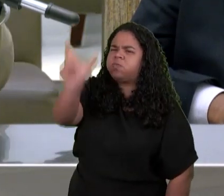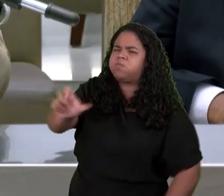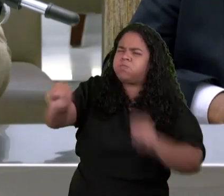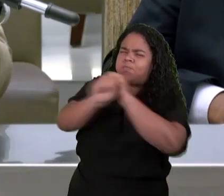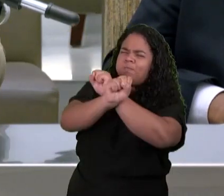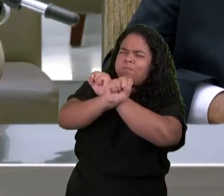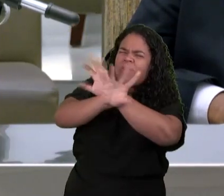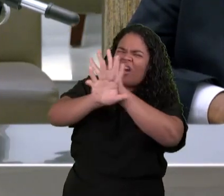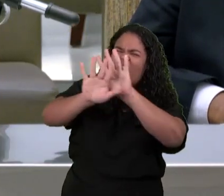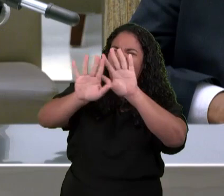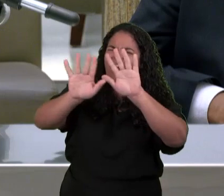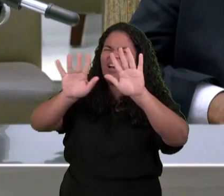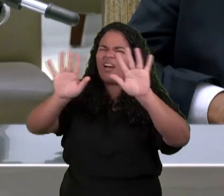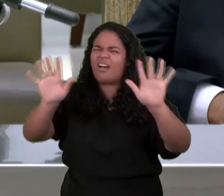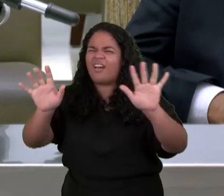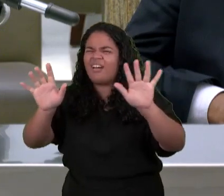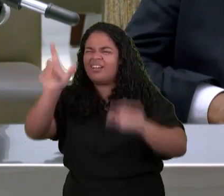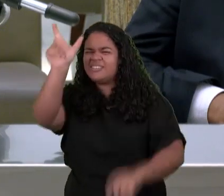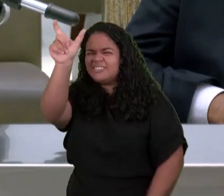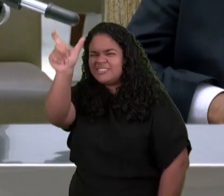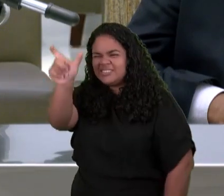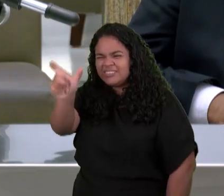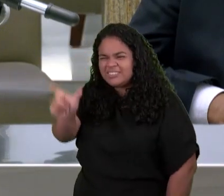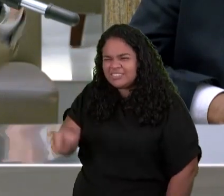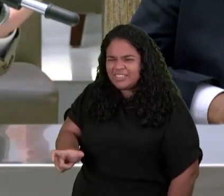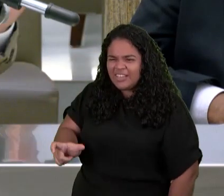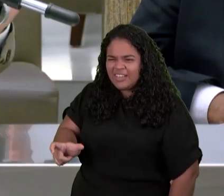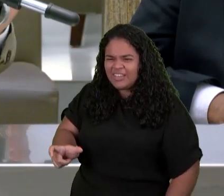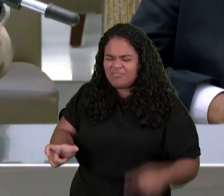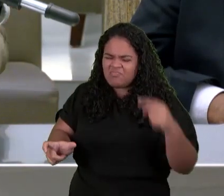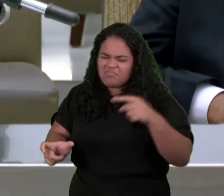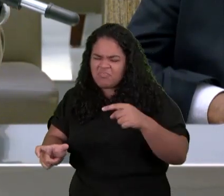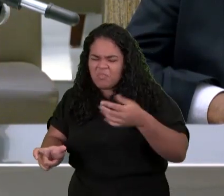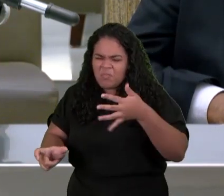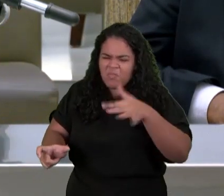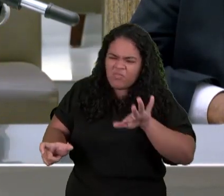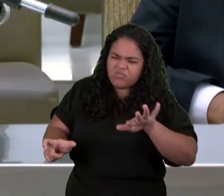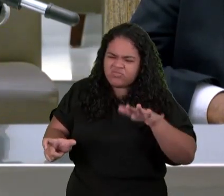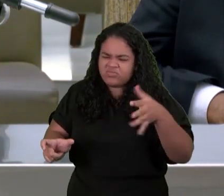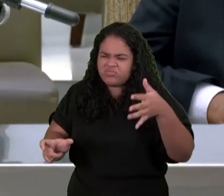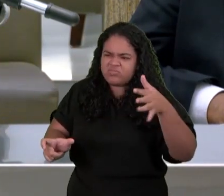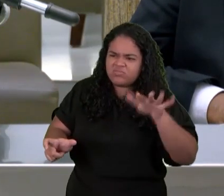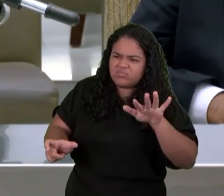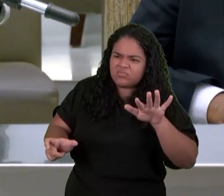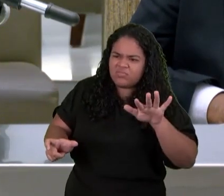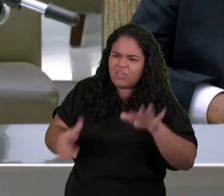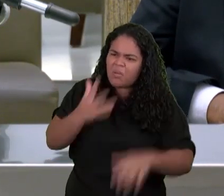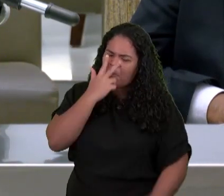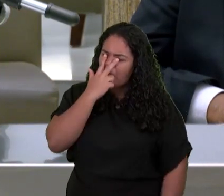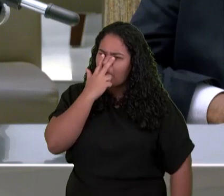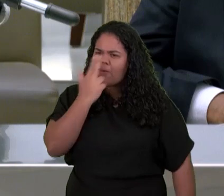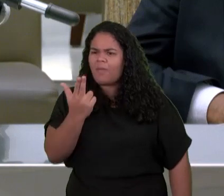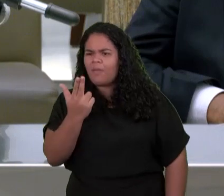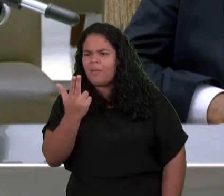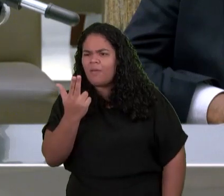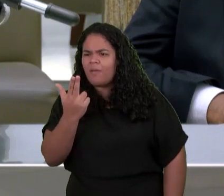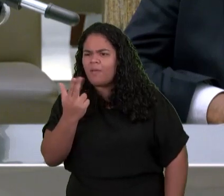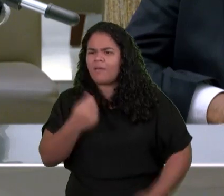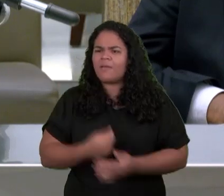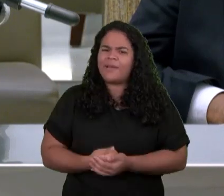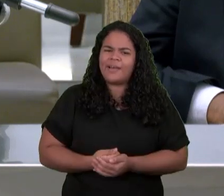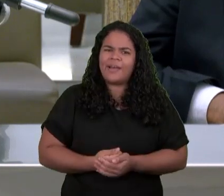só consigo dizer A aparência Era mais ou menos Era semelhante A esmeralda